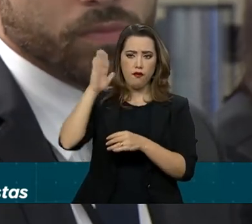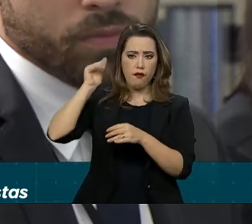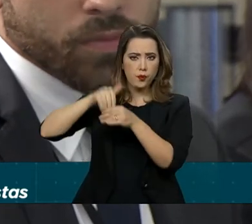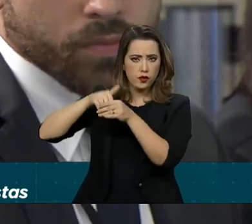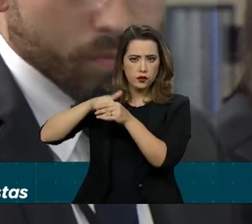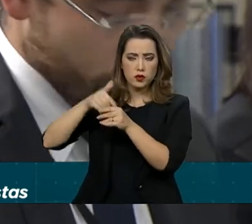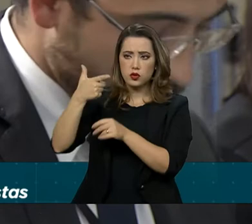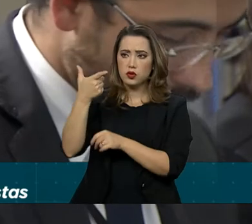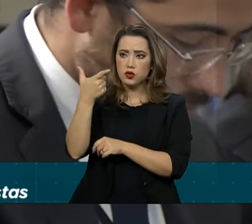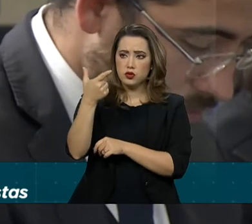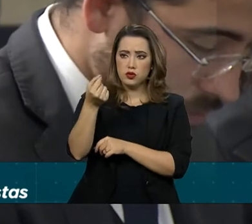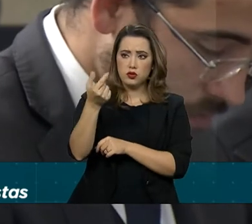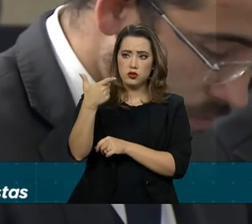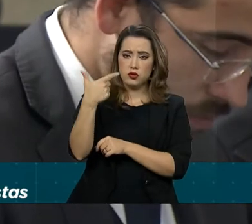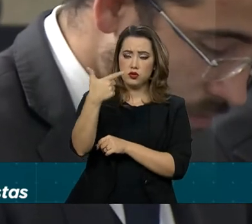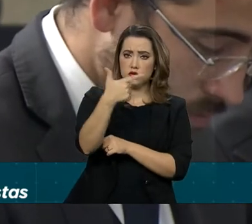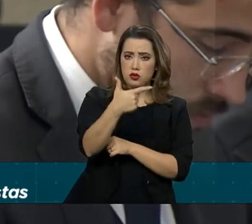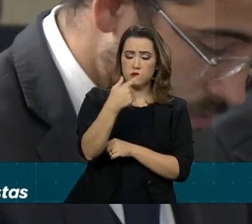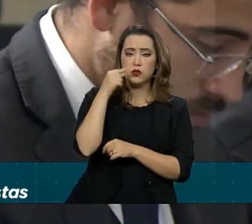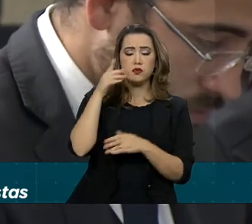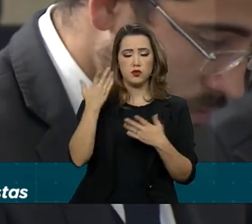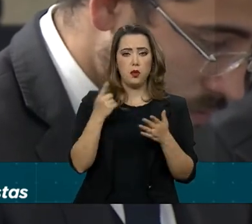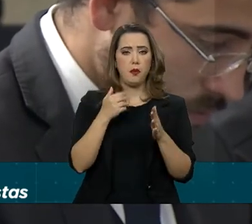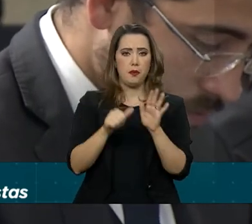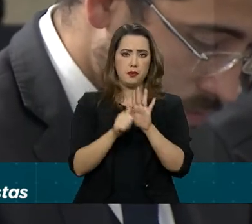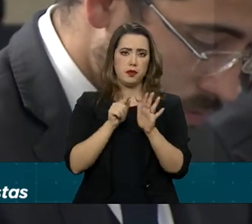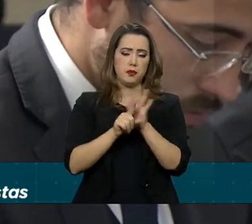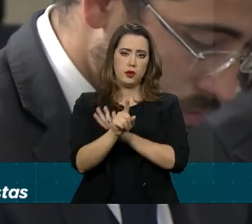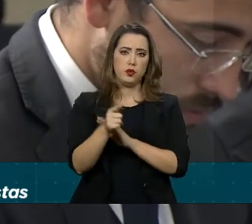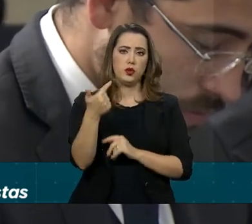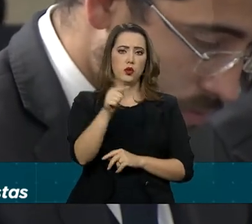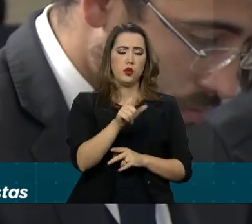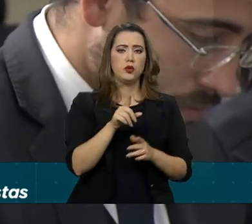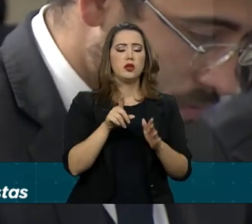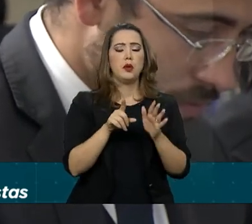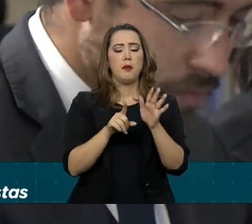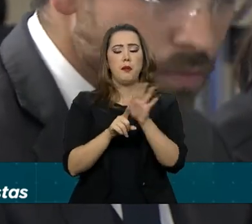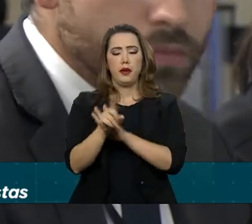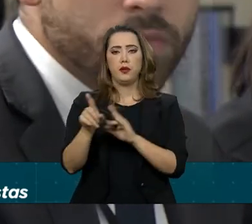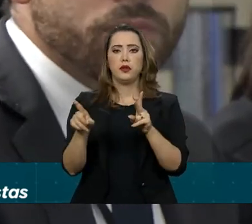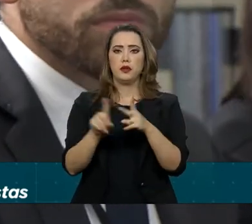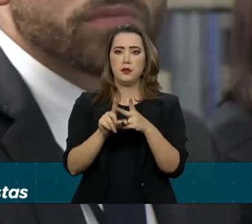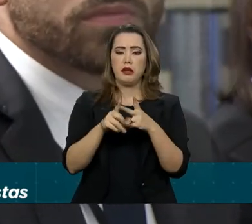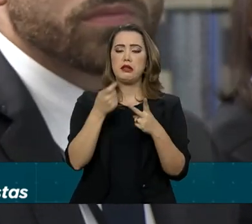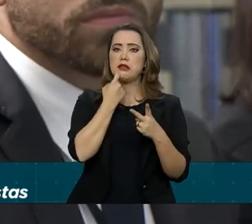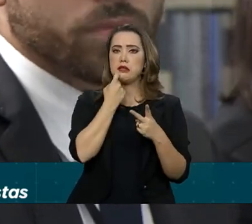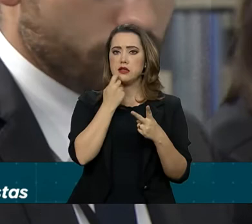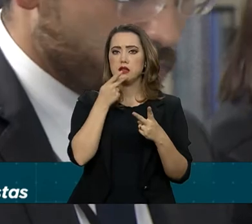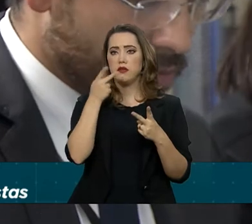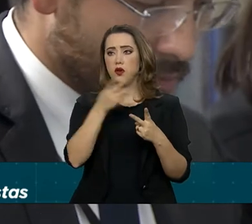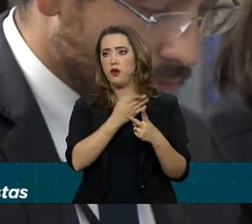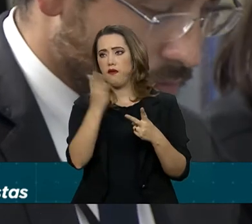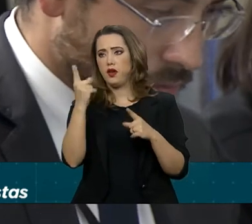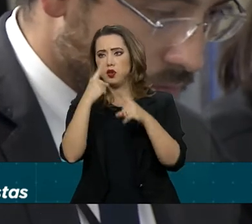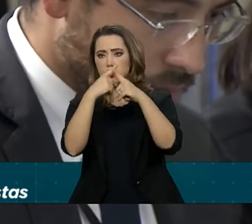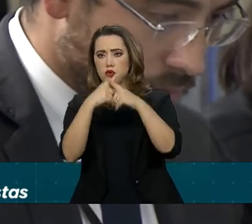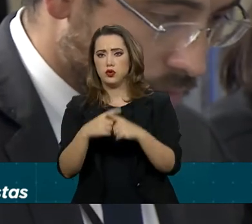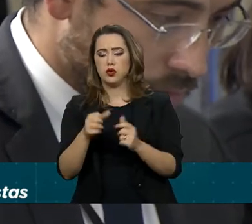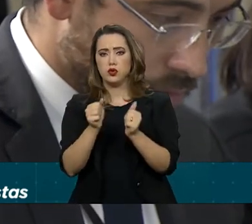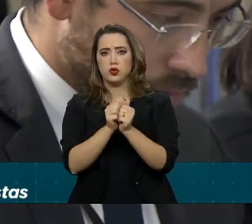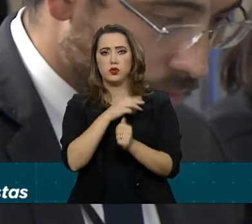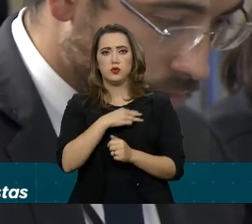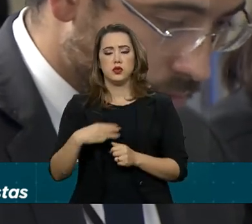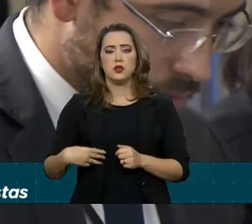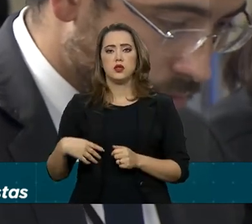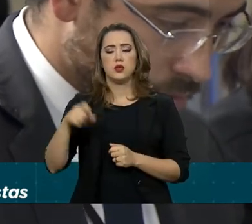2022? Essa é a minha primeira questão. Tem outra questão também, que na sexta-feira ele mencionou que iria ao jogo com o ministro Moro